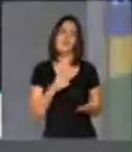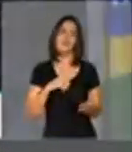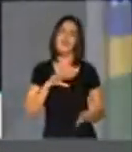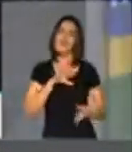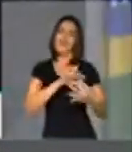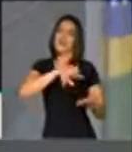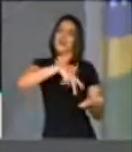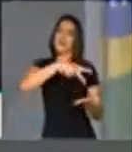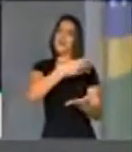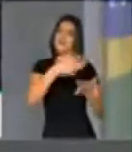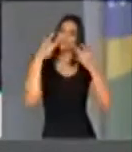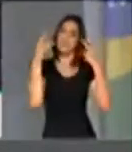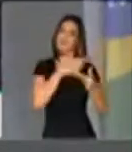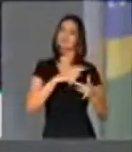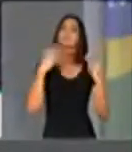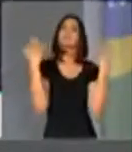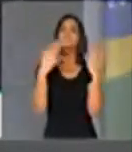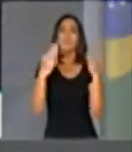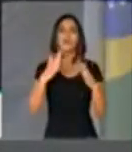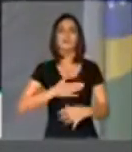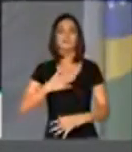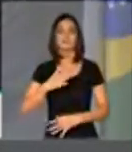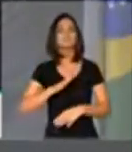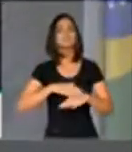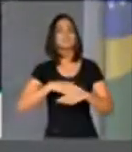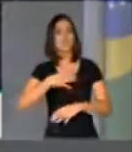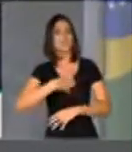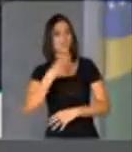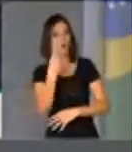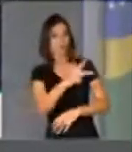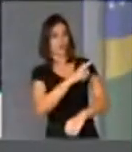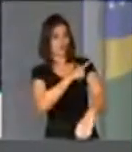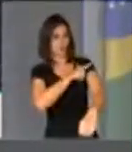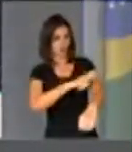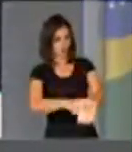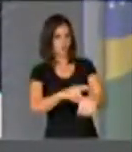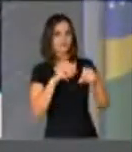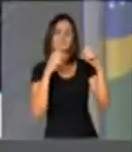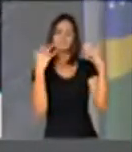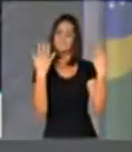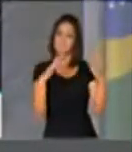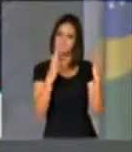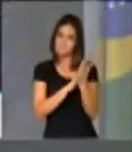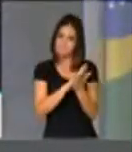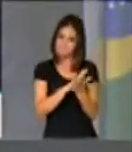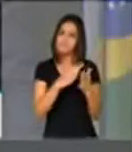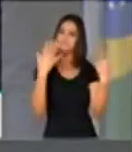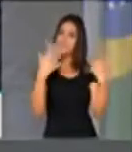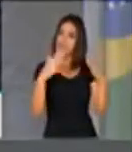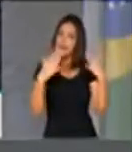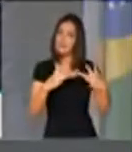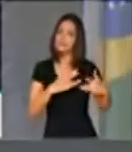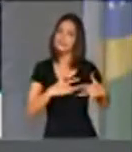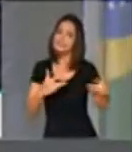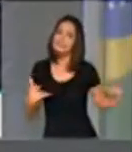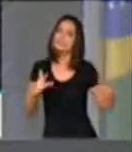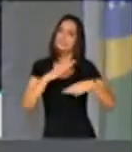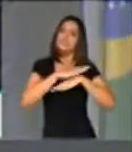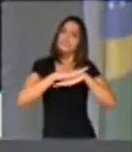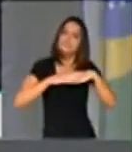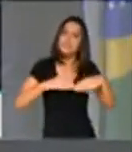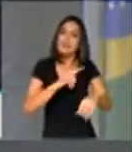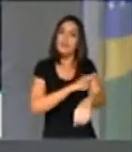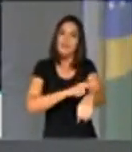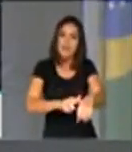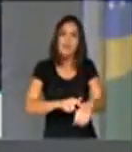sua postura. Parabéns pela sua educação. Parabéns pela sua gentileza. Parabéns